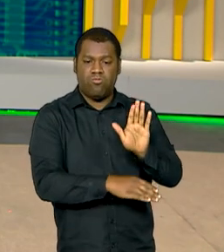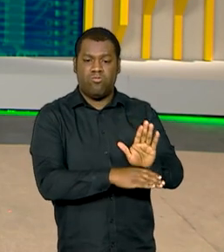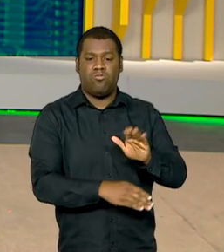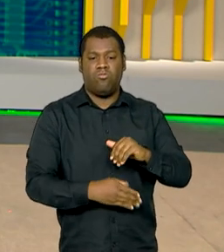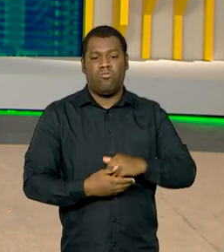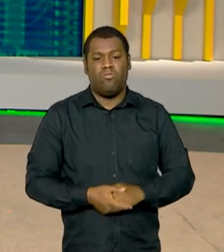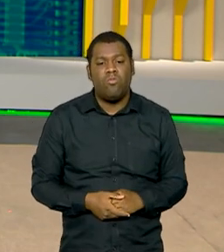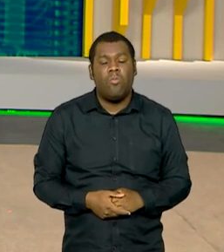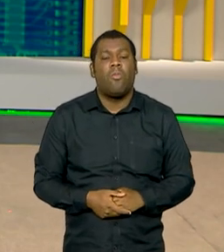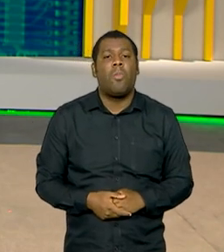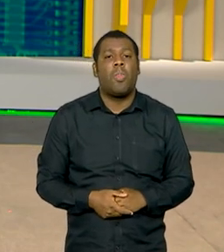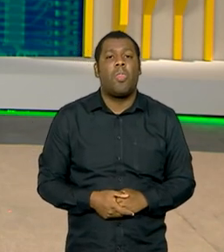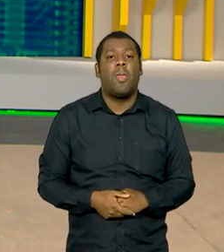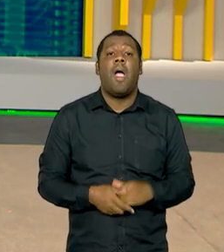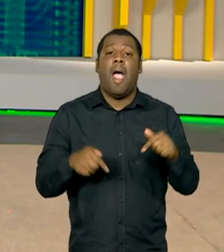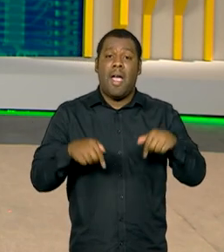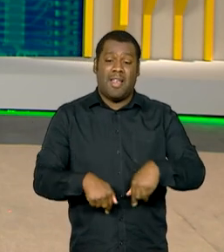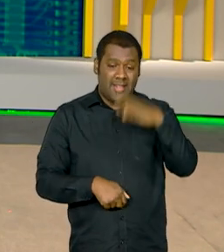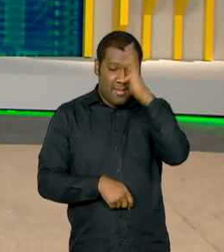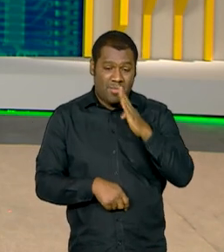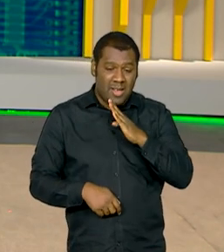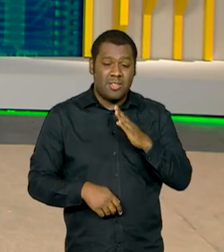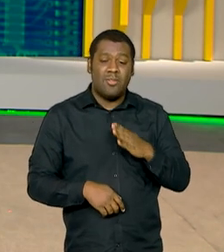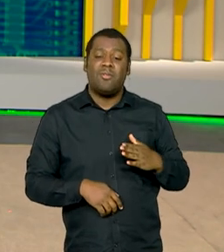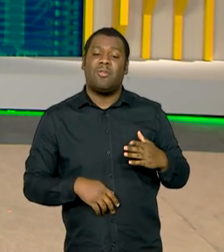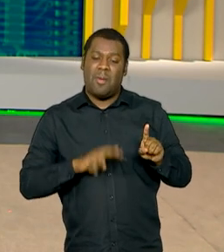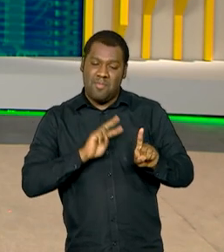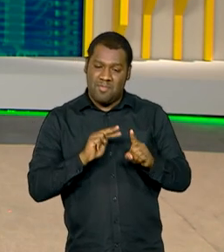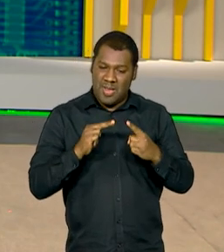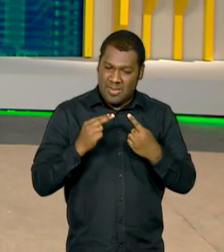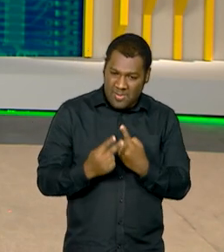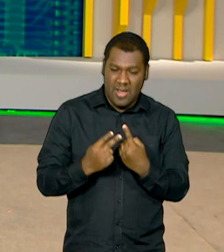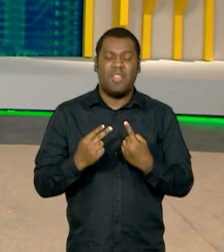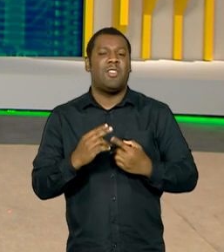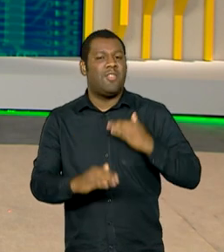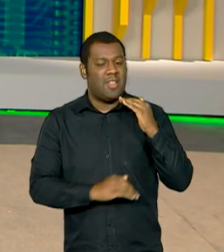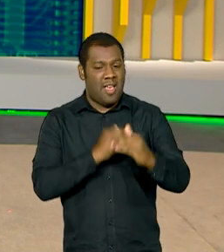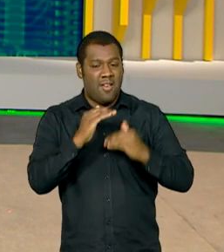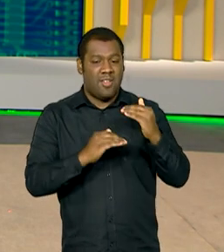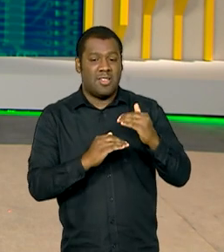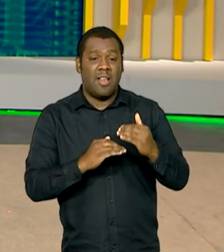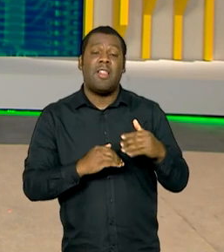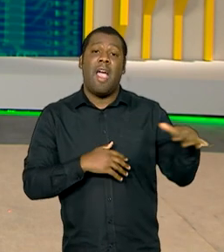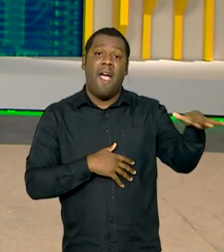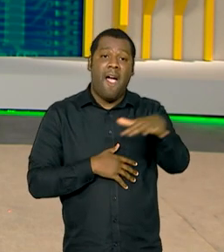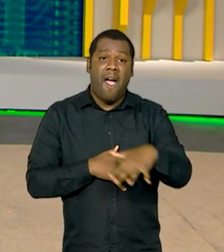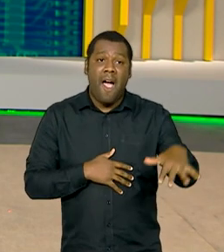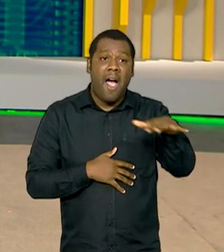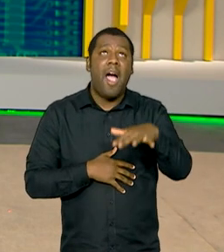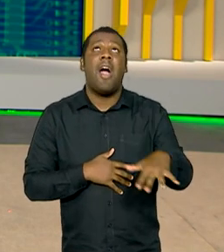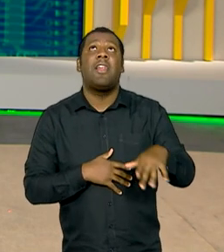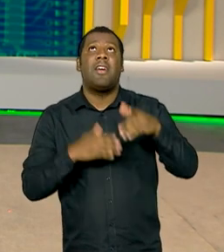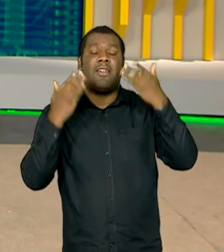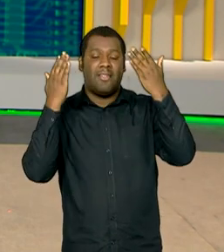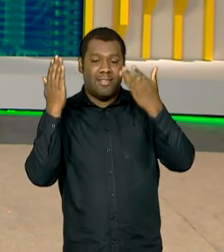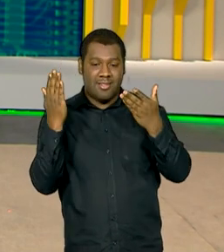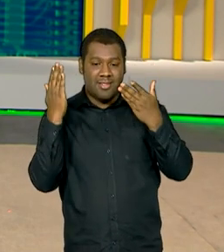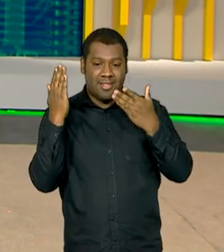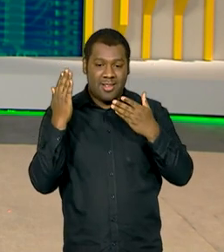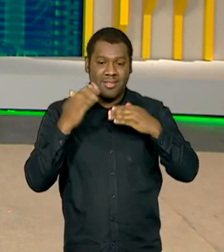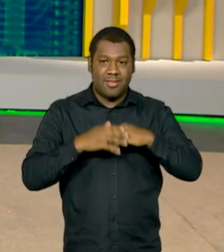Se tem uma área em que o Brasil pode avançar muito ainda neste século, é a área espacial. Isso por causa dos